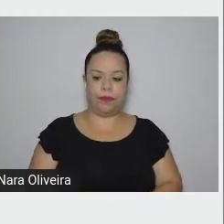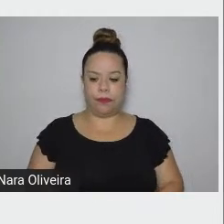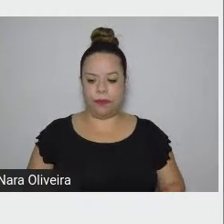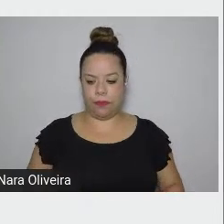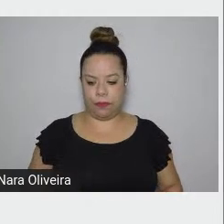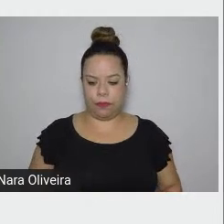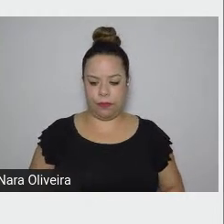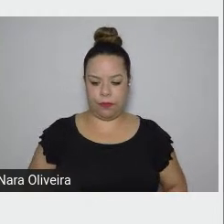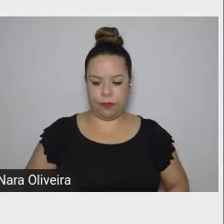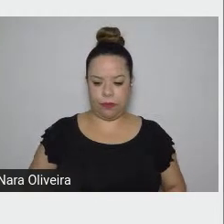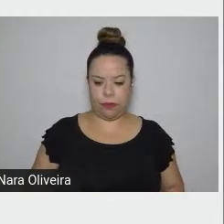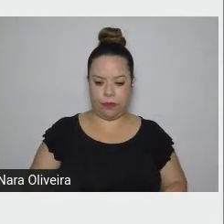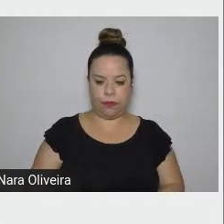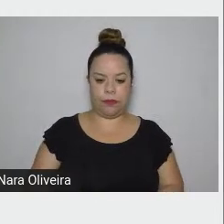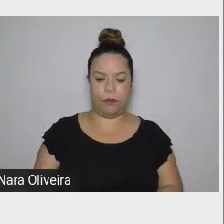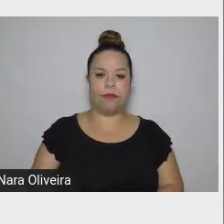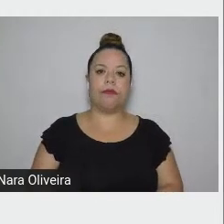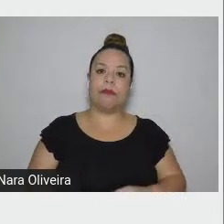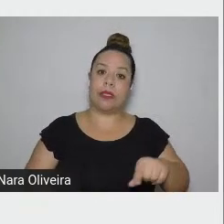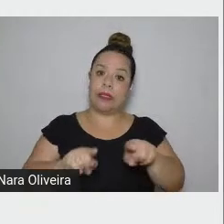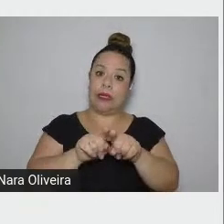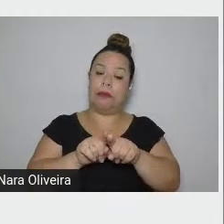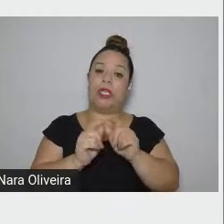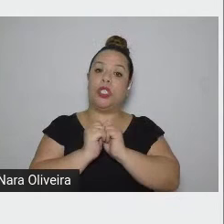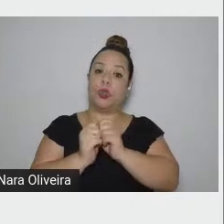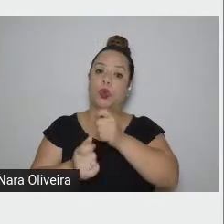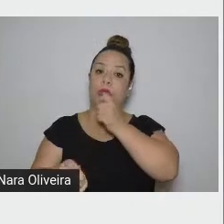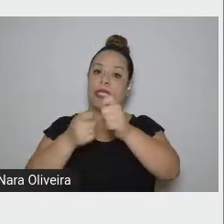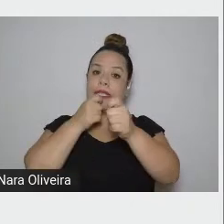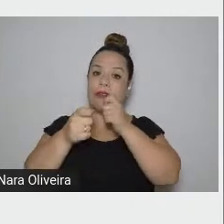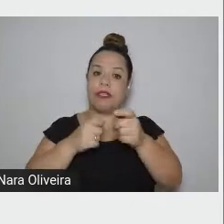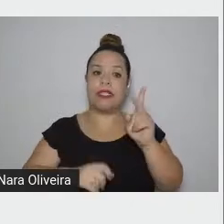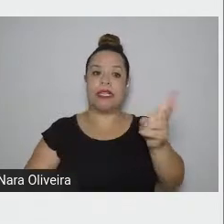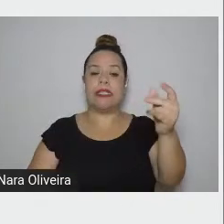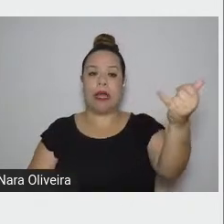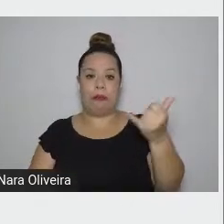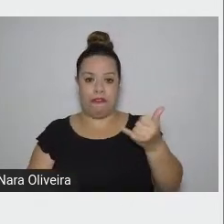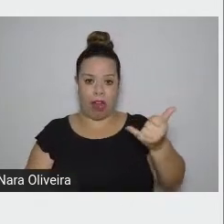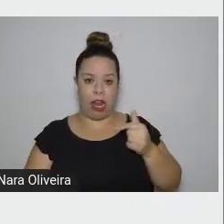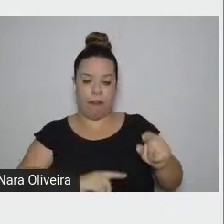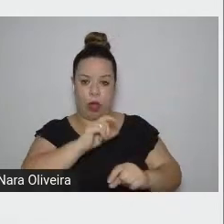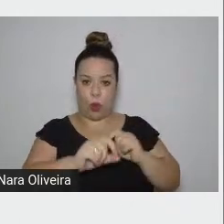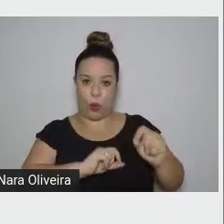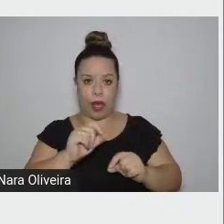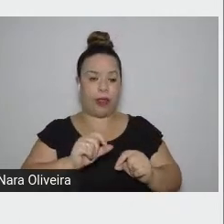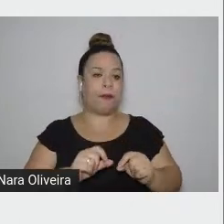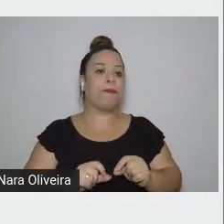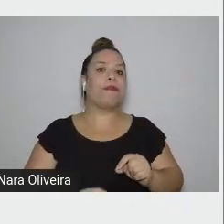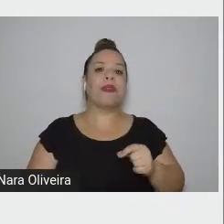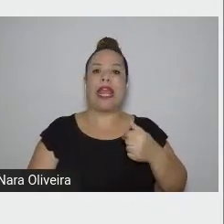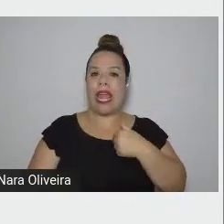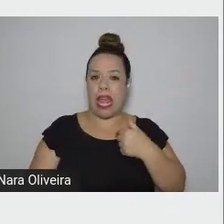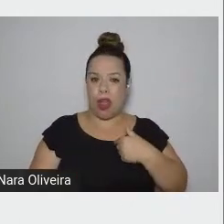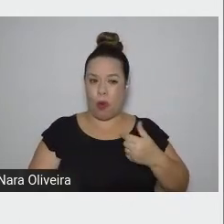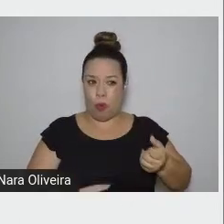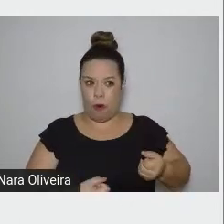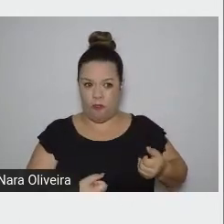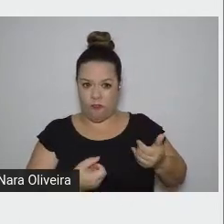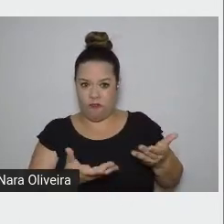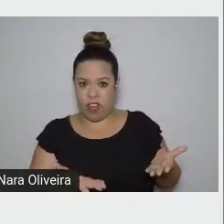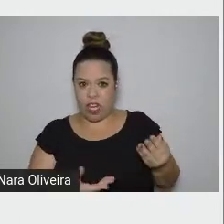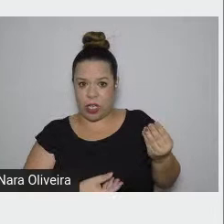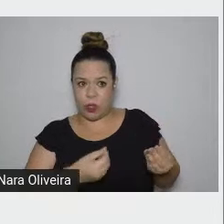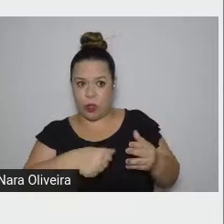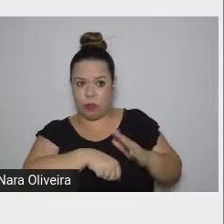Em entrevistas também, ele declarava magnificamente, não ofereço receita nem